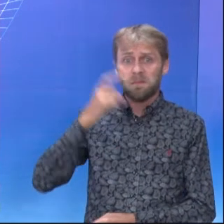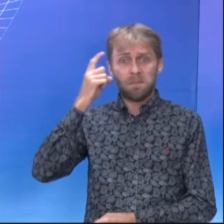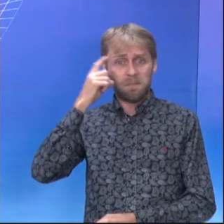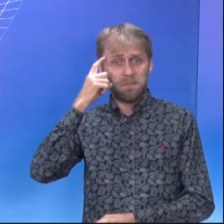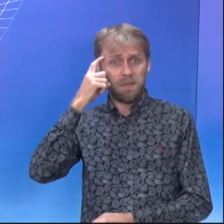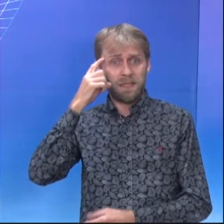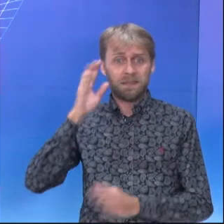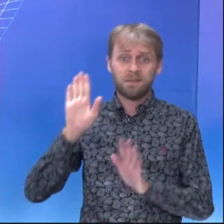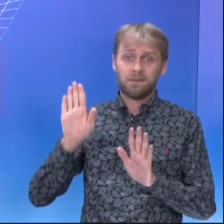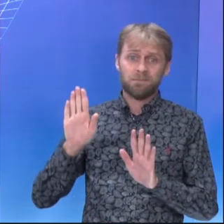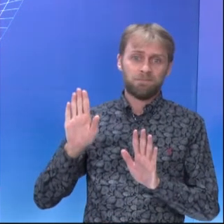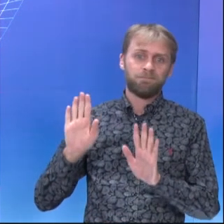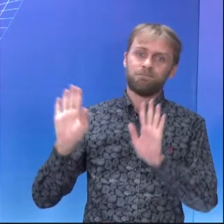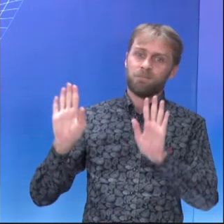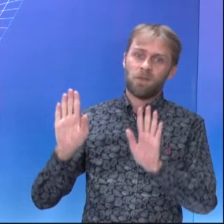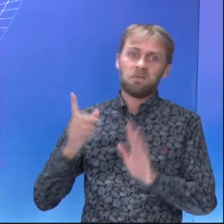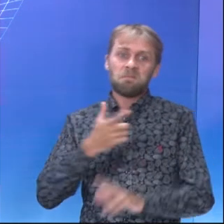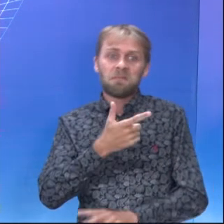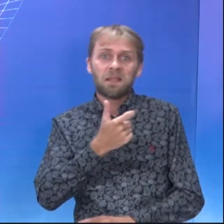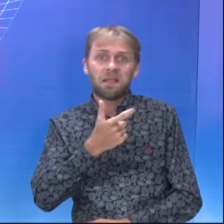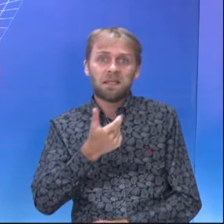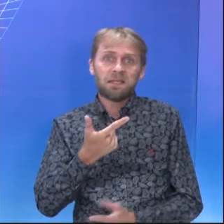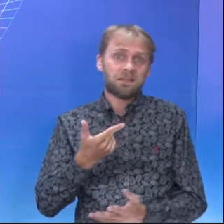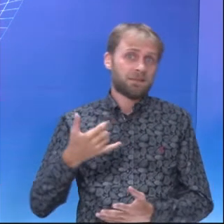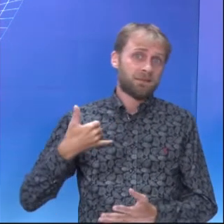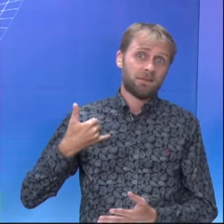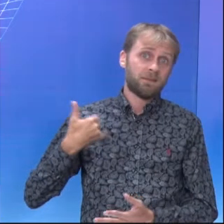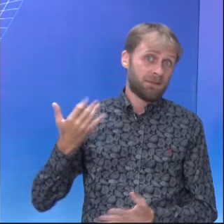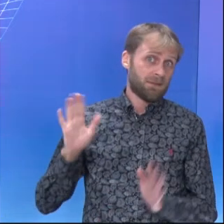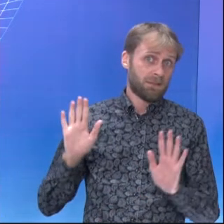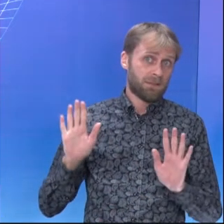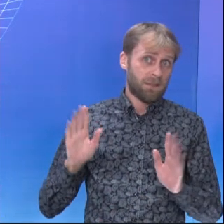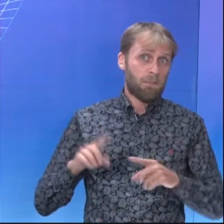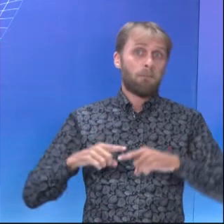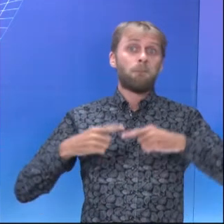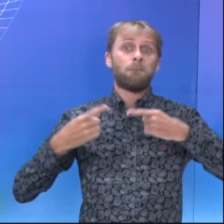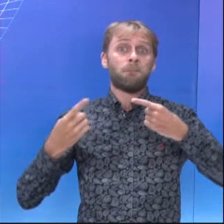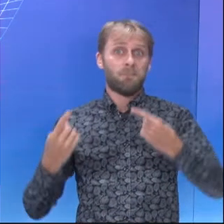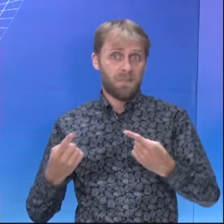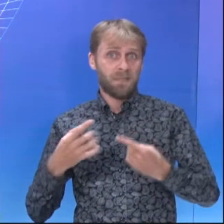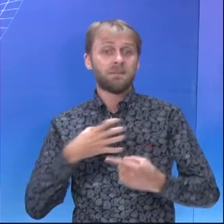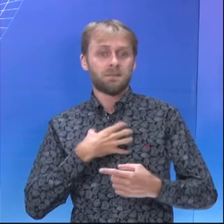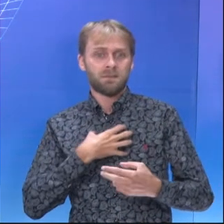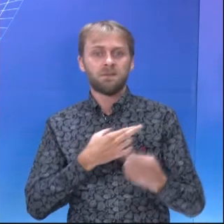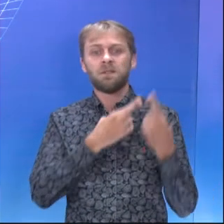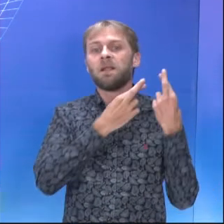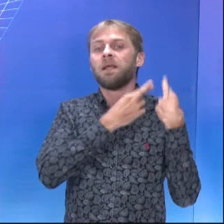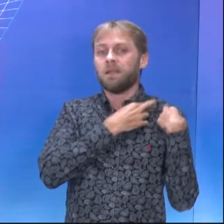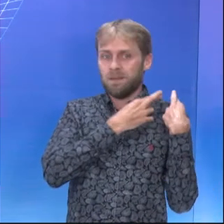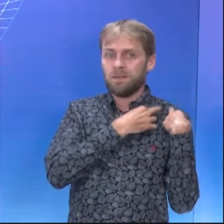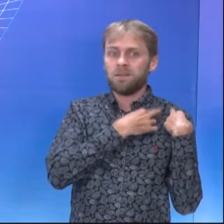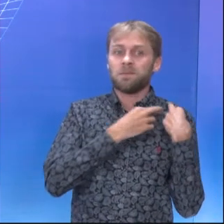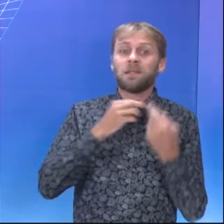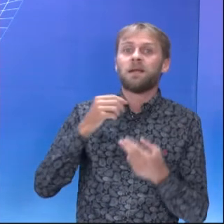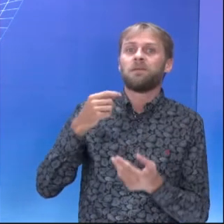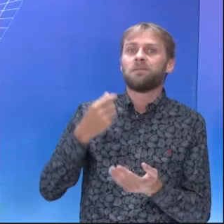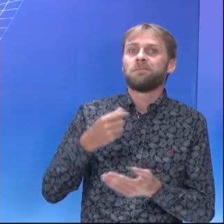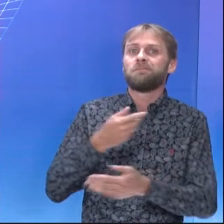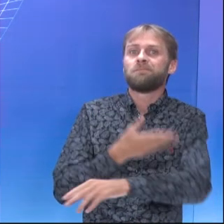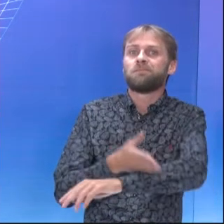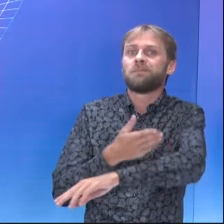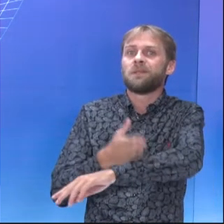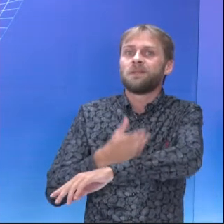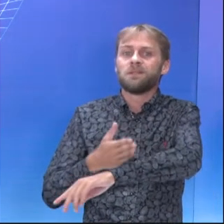young age. But I do feel that it's responsible not to practice basic safety with